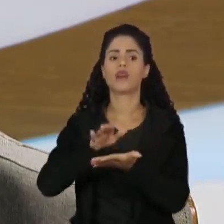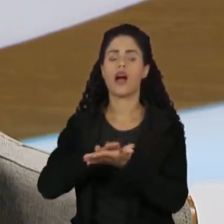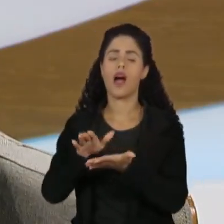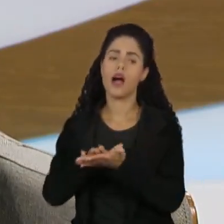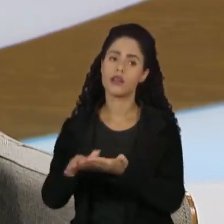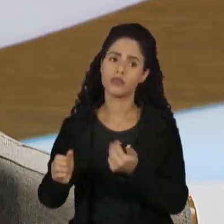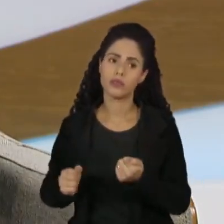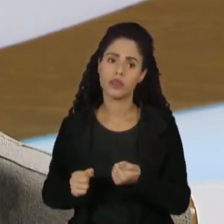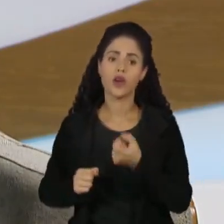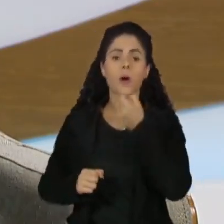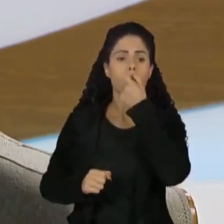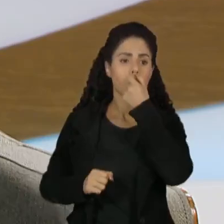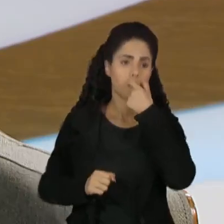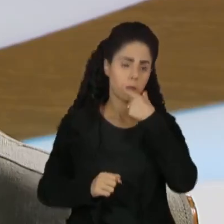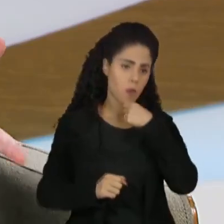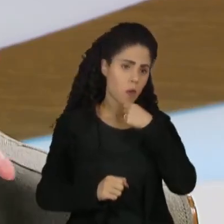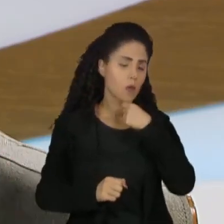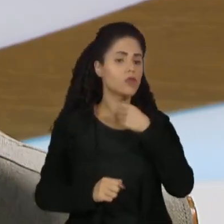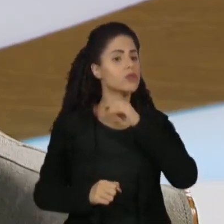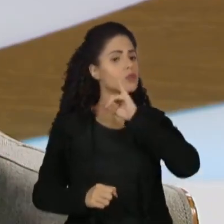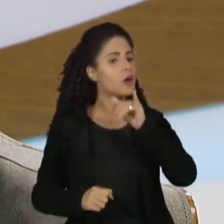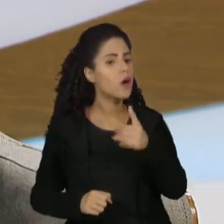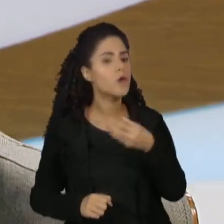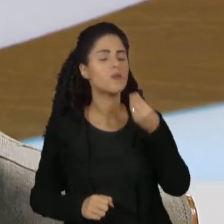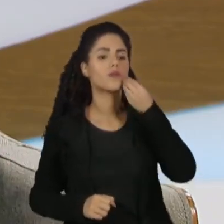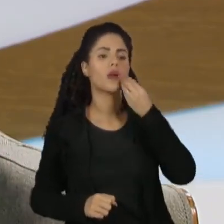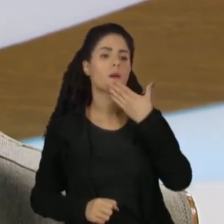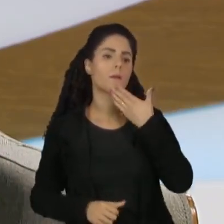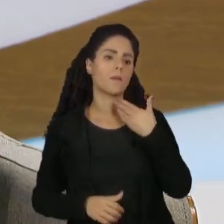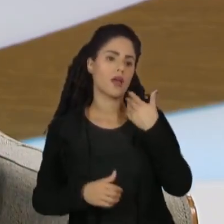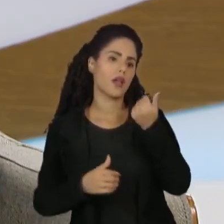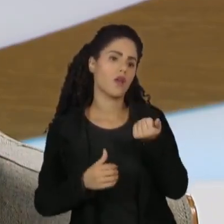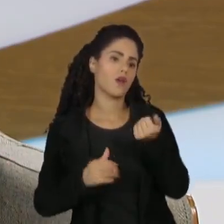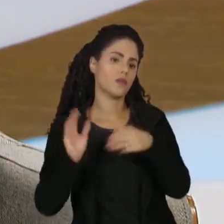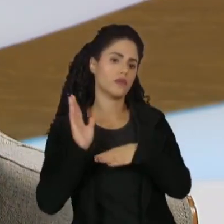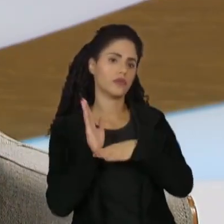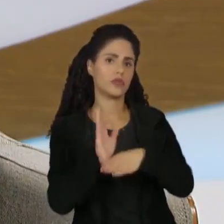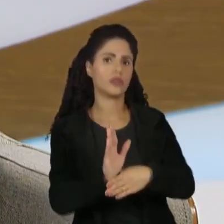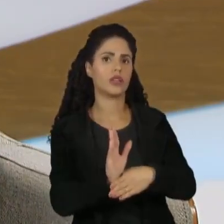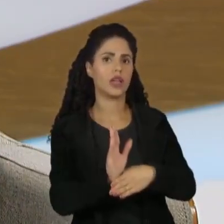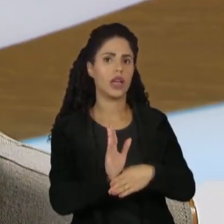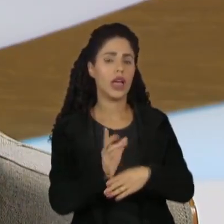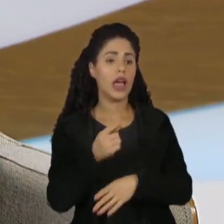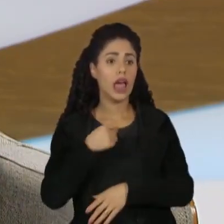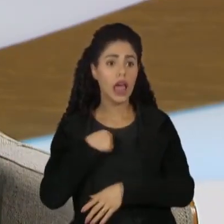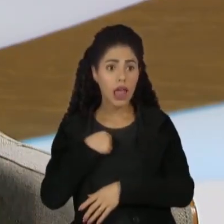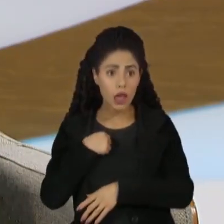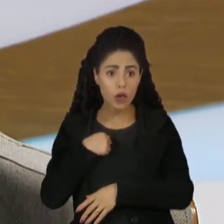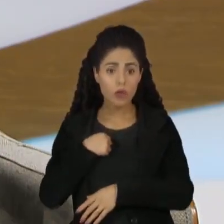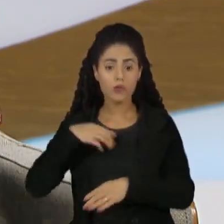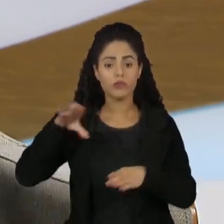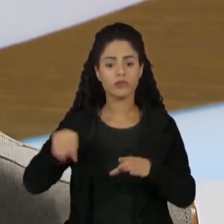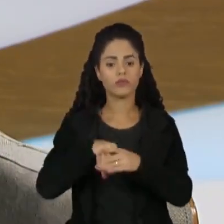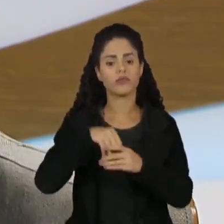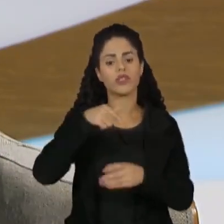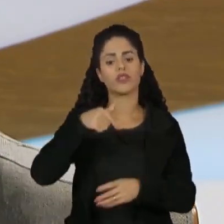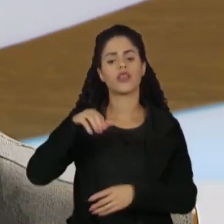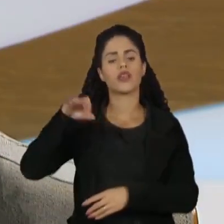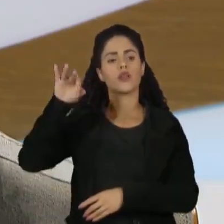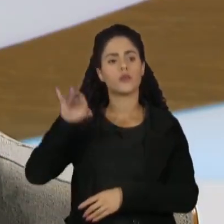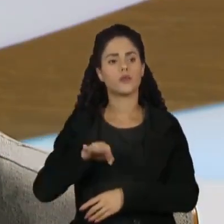o Boulos quer o quê? Uma oportunidade para servir. Eu, como 70% da população, no primeiro turno,